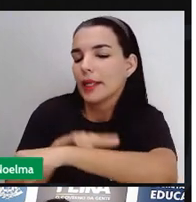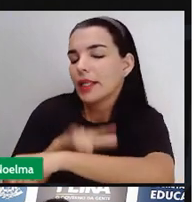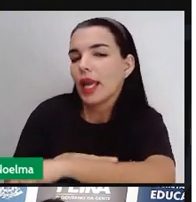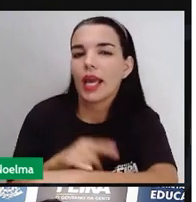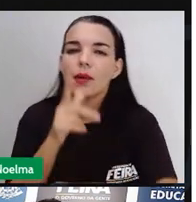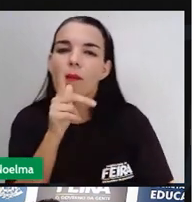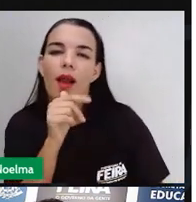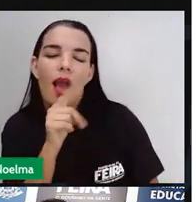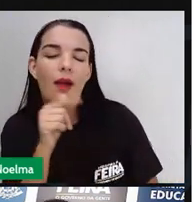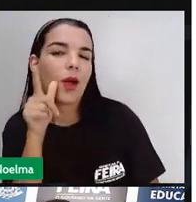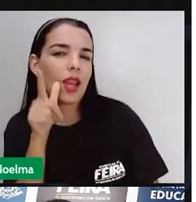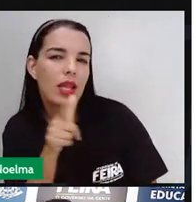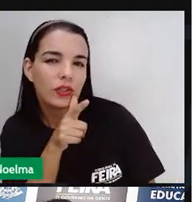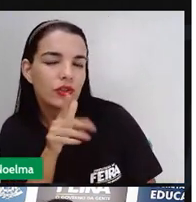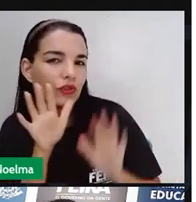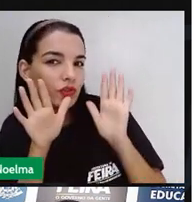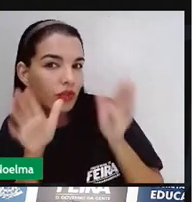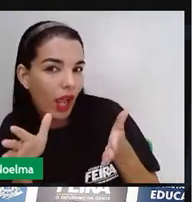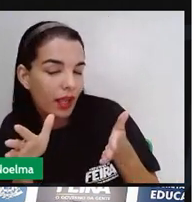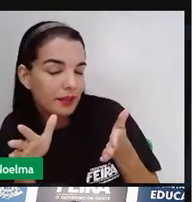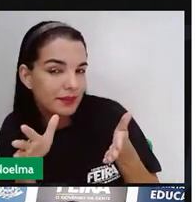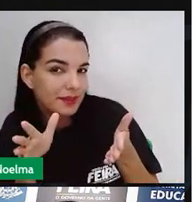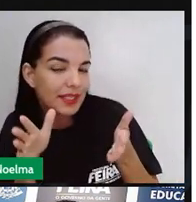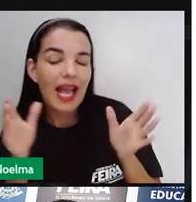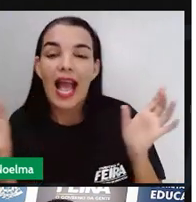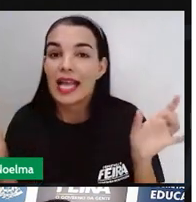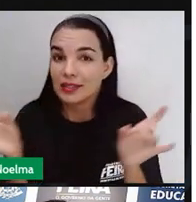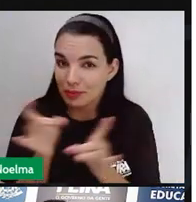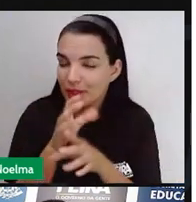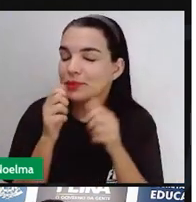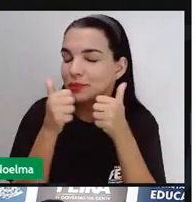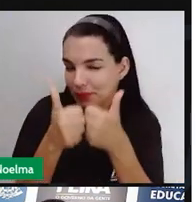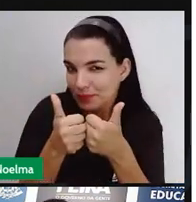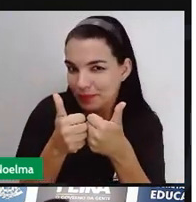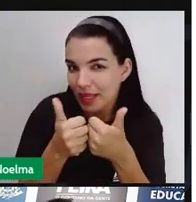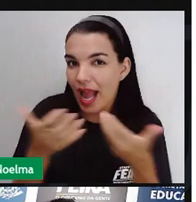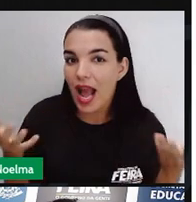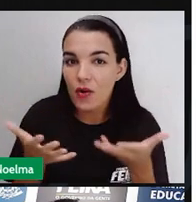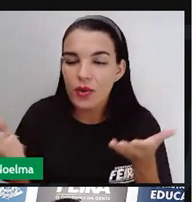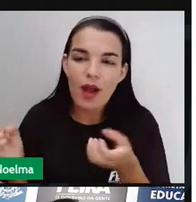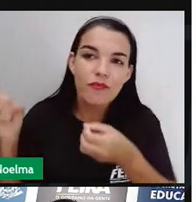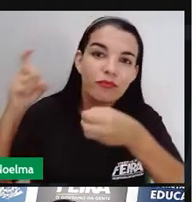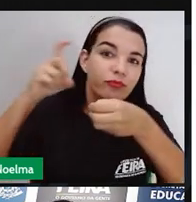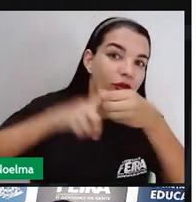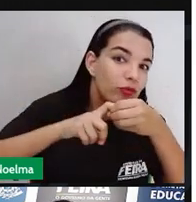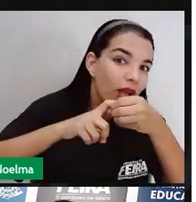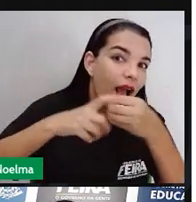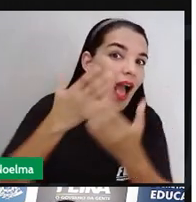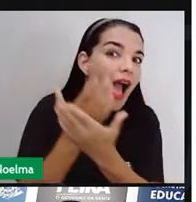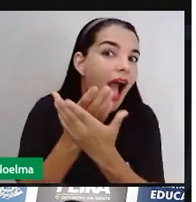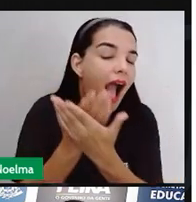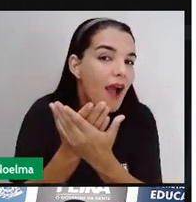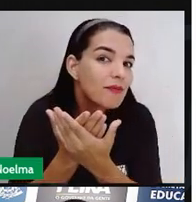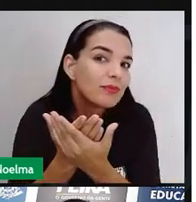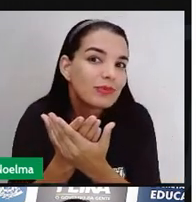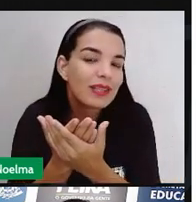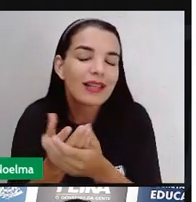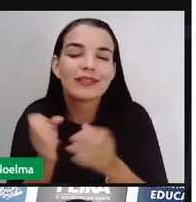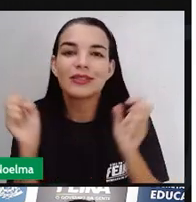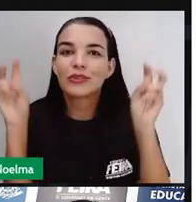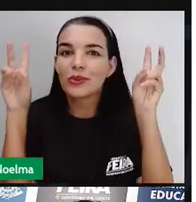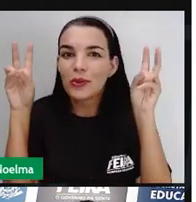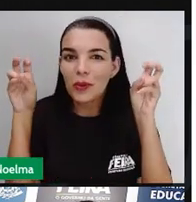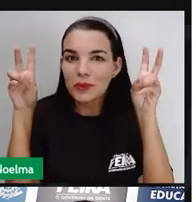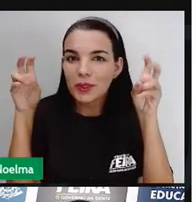tomar água, fazer aquele lanchinho? Espero que sim, né? Porque agora nós vamos voltar às nossas aulas, né? Mais